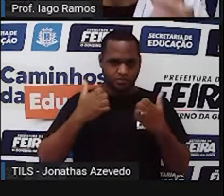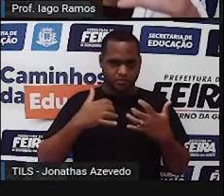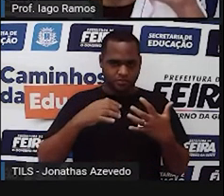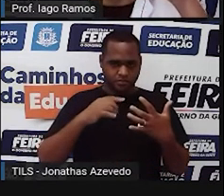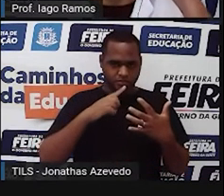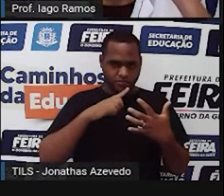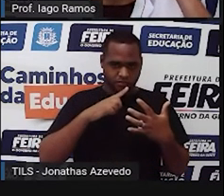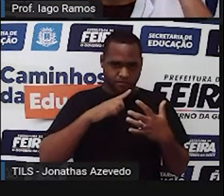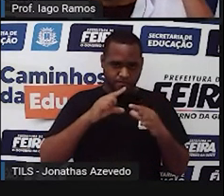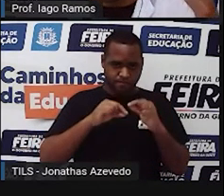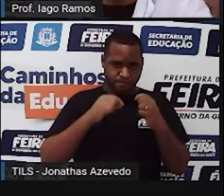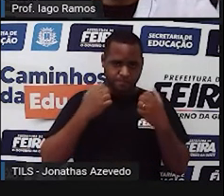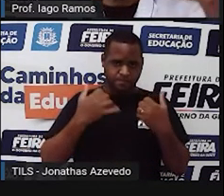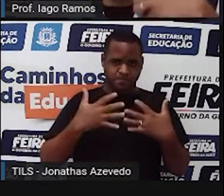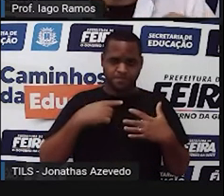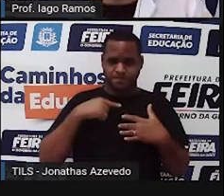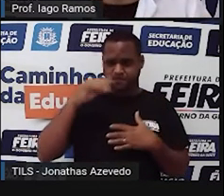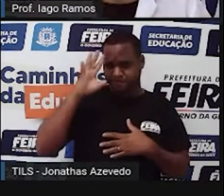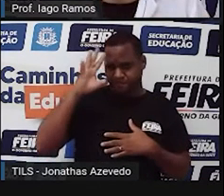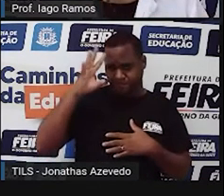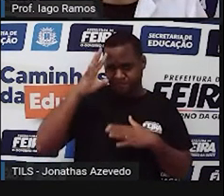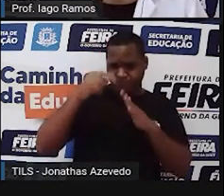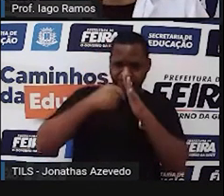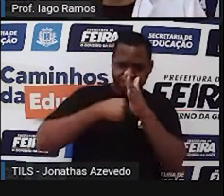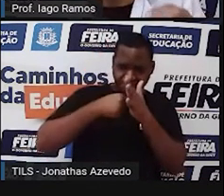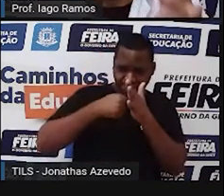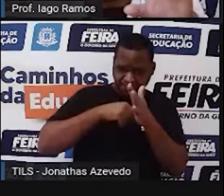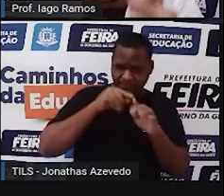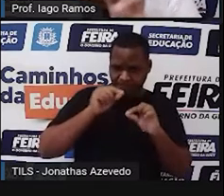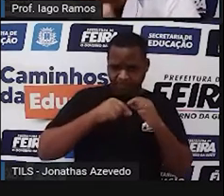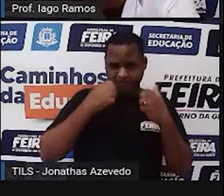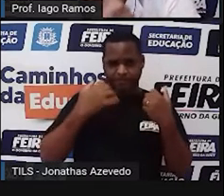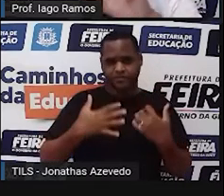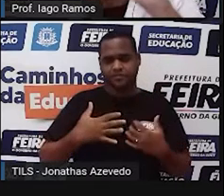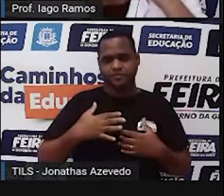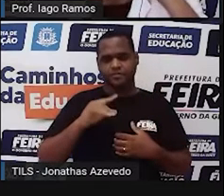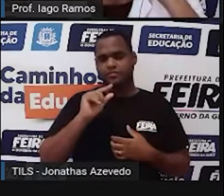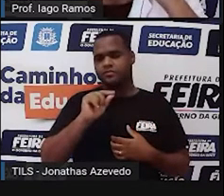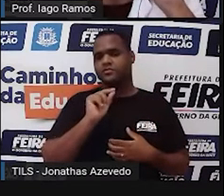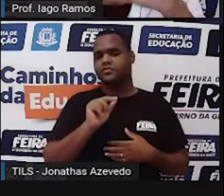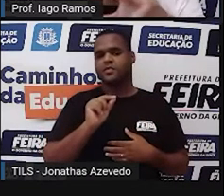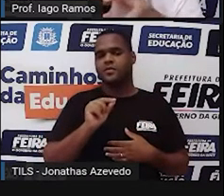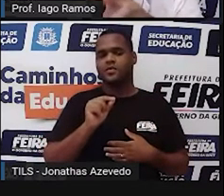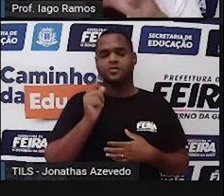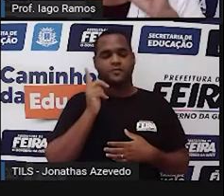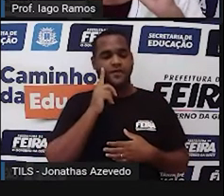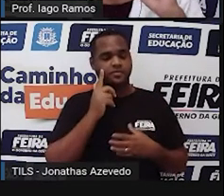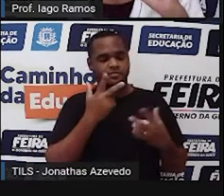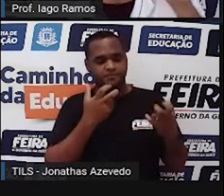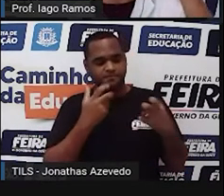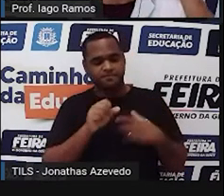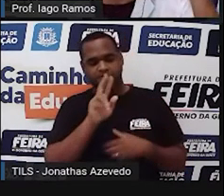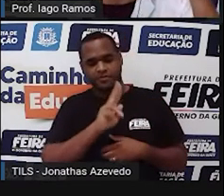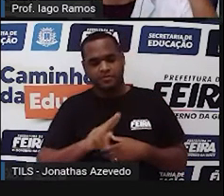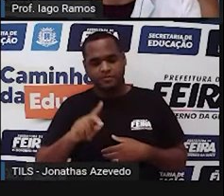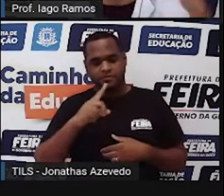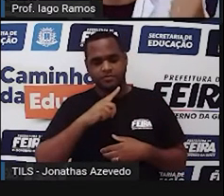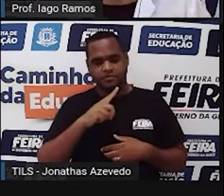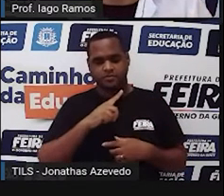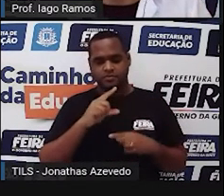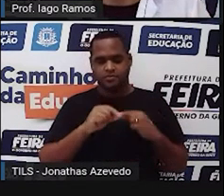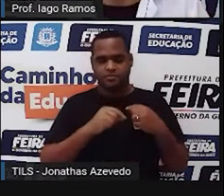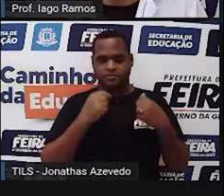né? E se avaliar, avaliar você mesmo e ver ali, usar essa escalazinha para saber